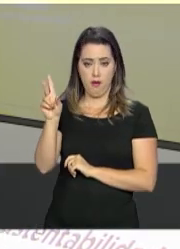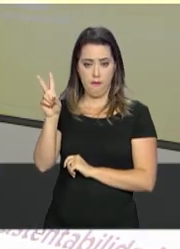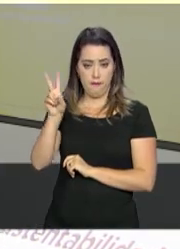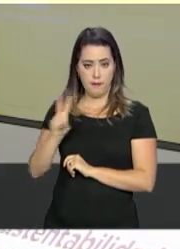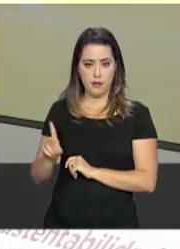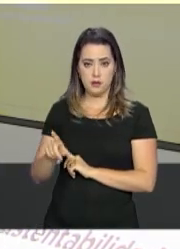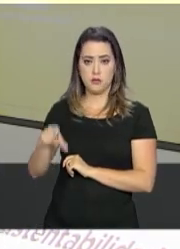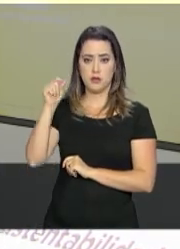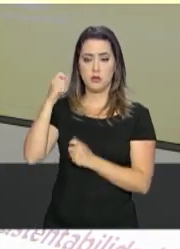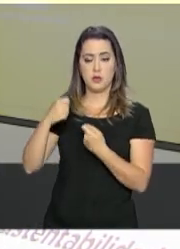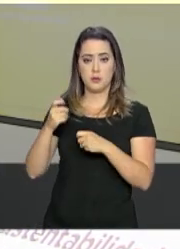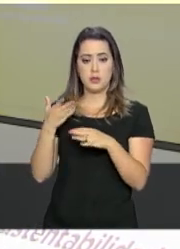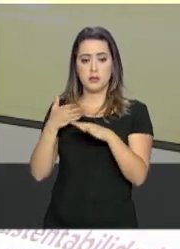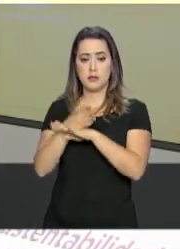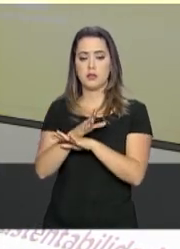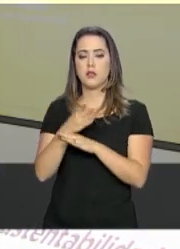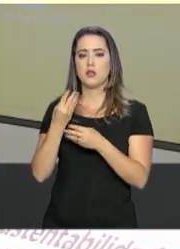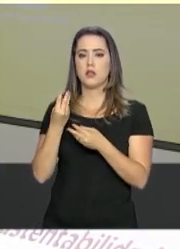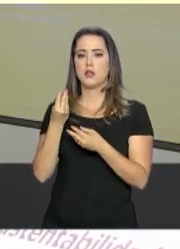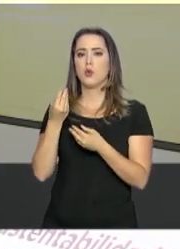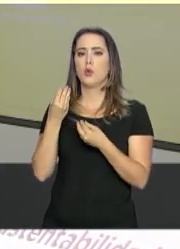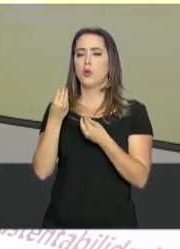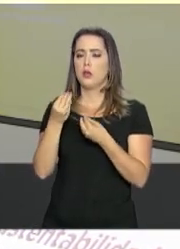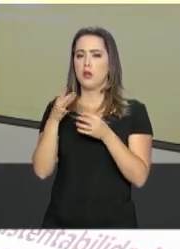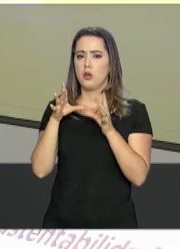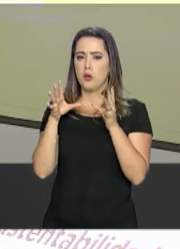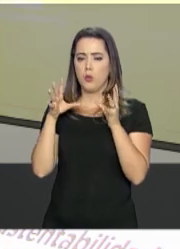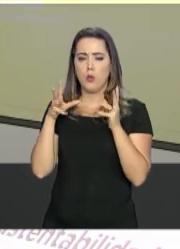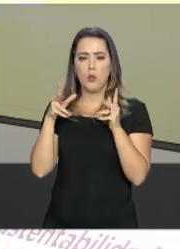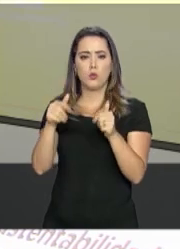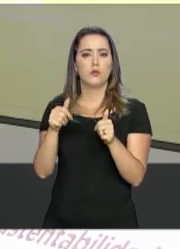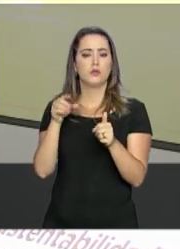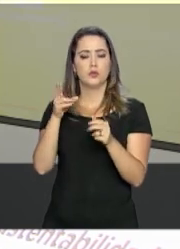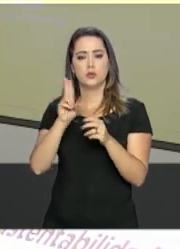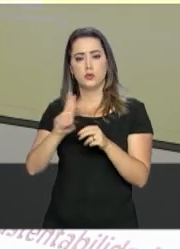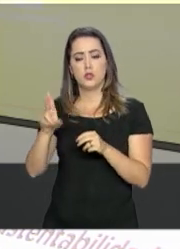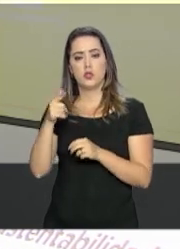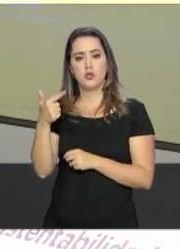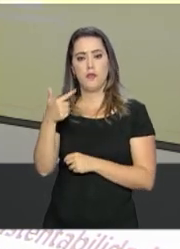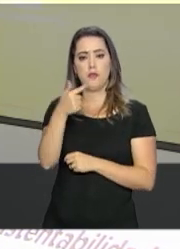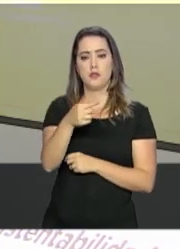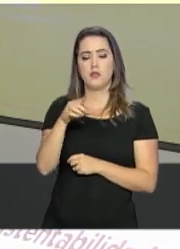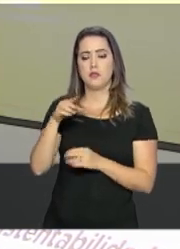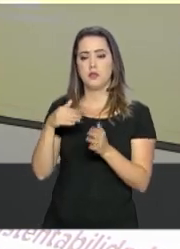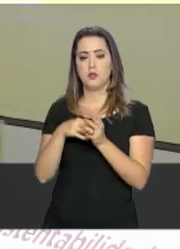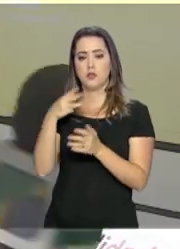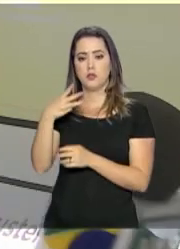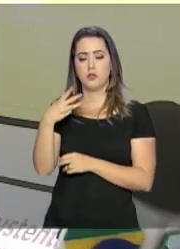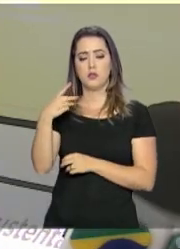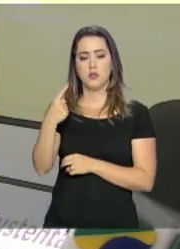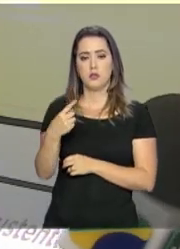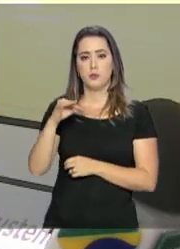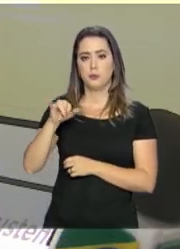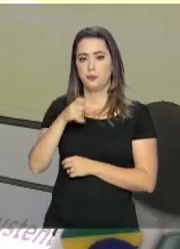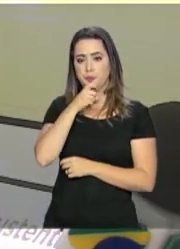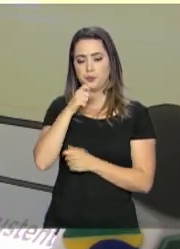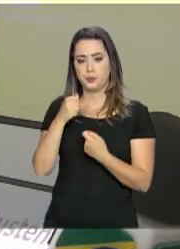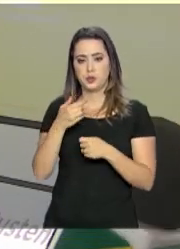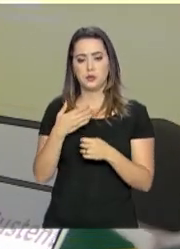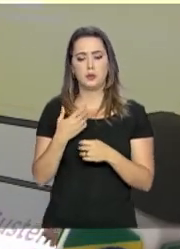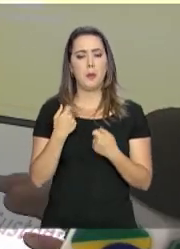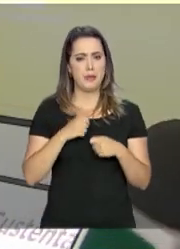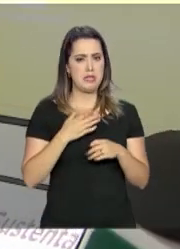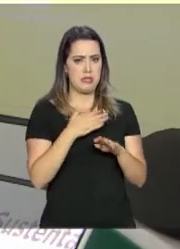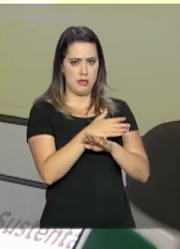-selecionado, ele deverá complementar as suas inscrições, que serão no dia 27 a 31 de julho. Aí ele deve se dirigir até a